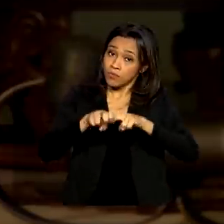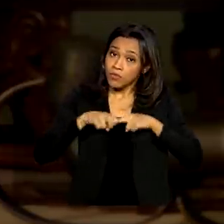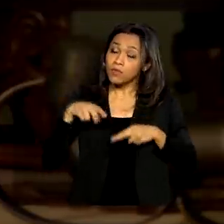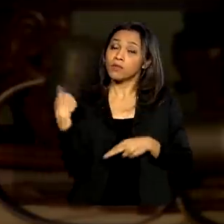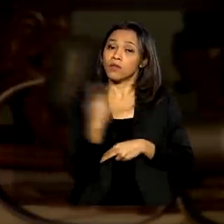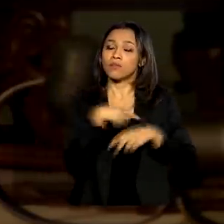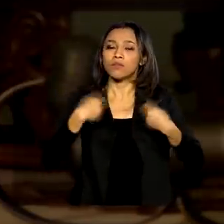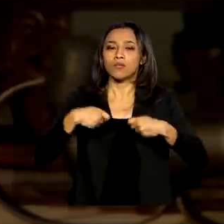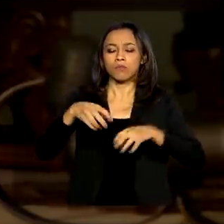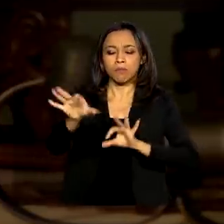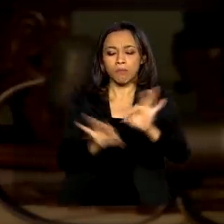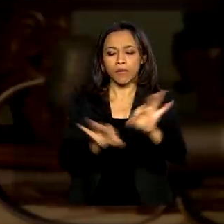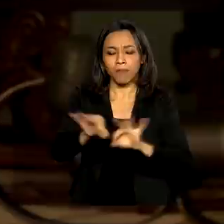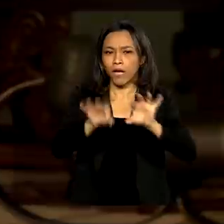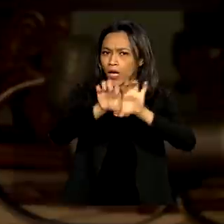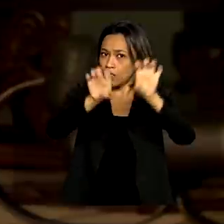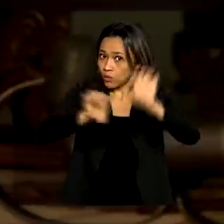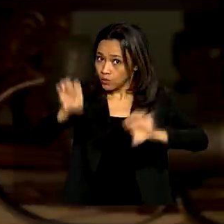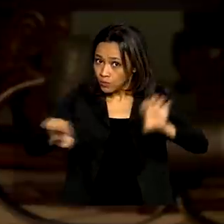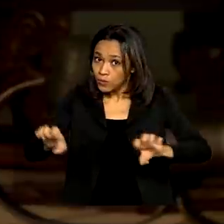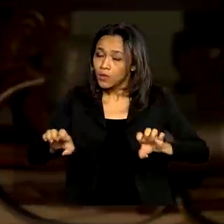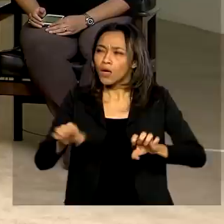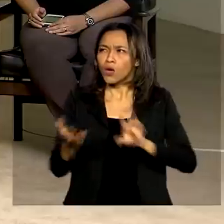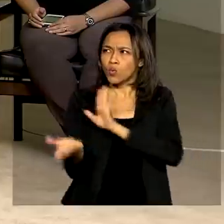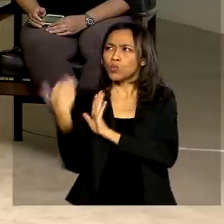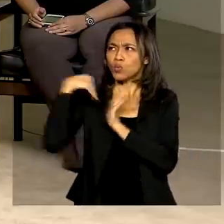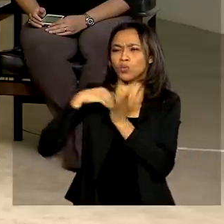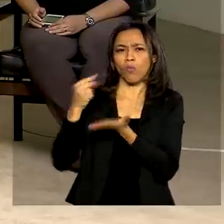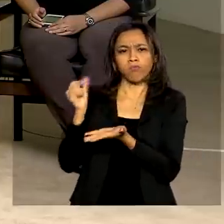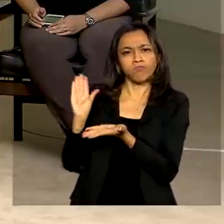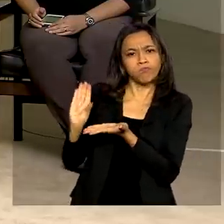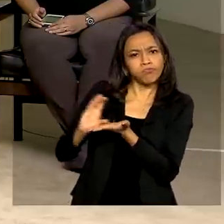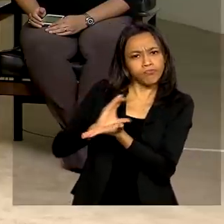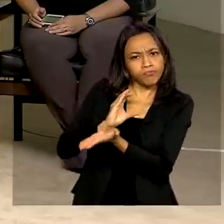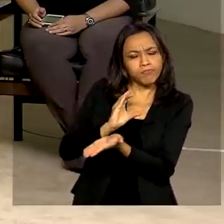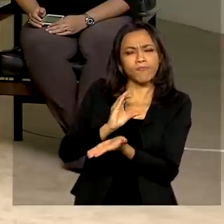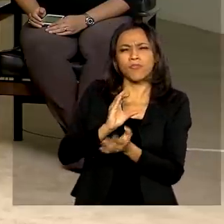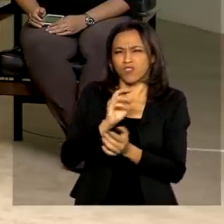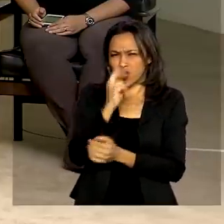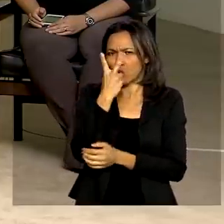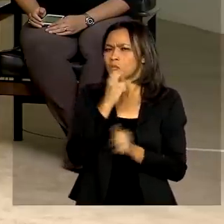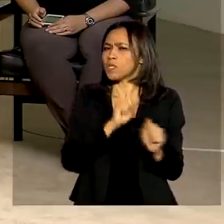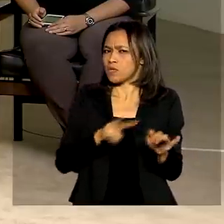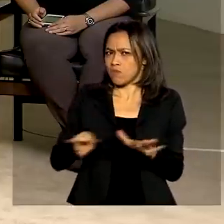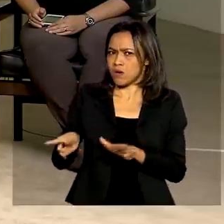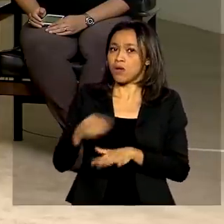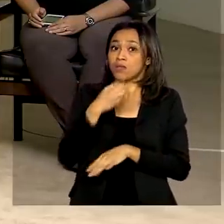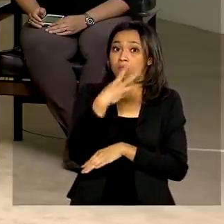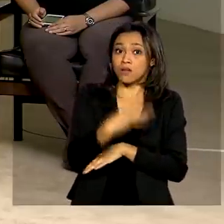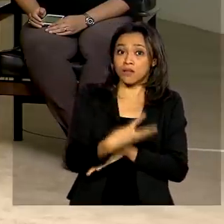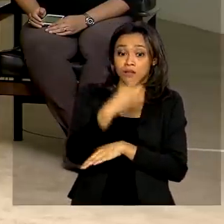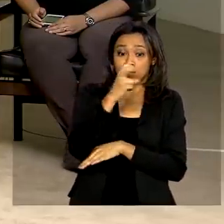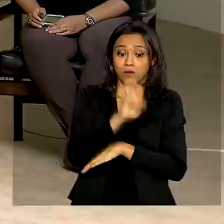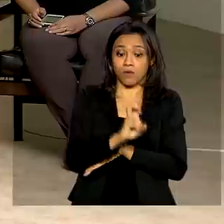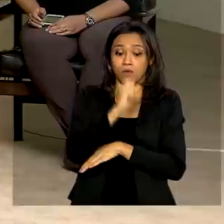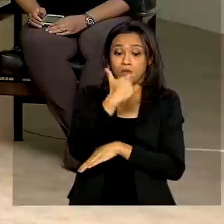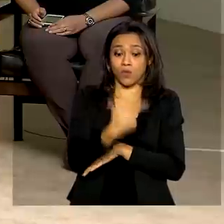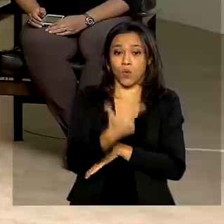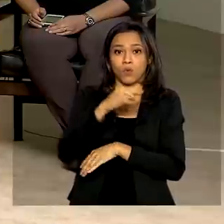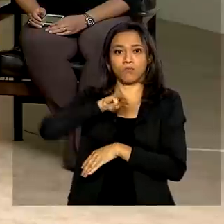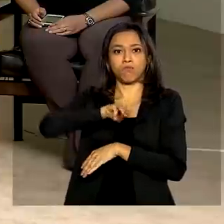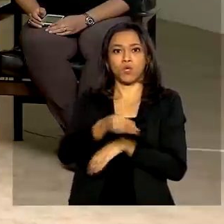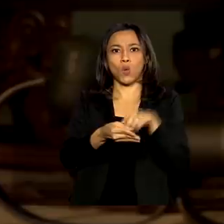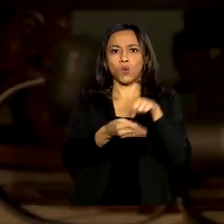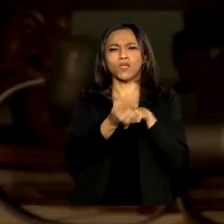Inclusive, nos últimos recursos que nós recebemos também, faz duas semanas, foram 352 milhões, parte